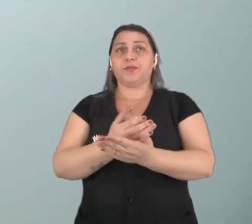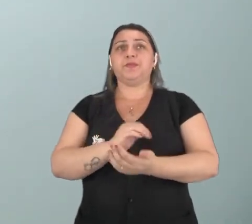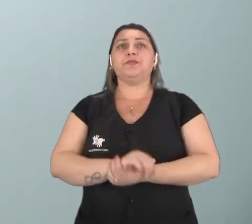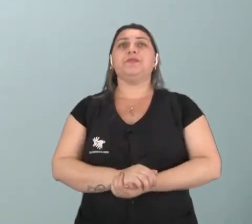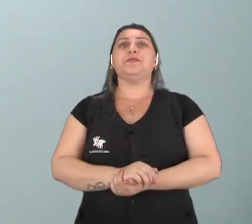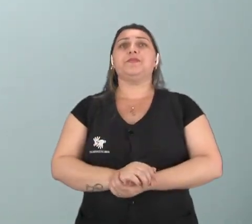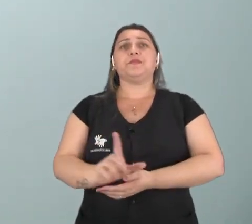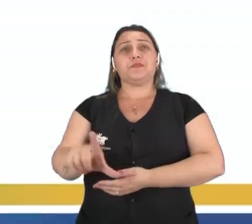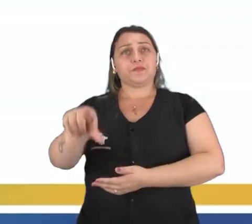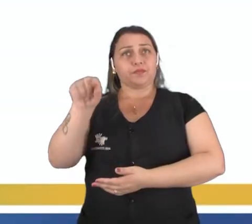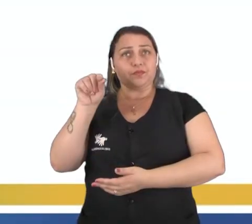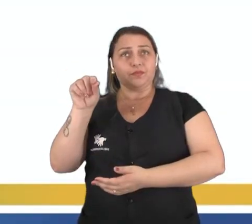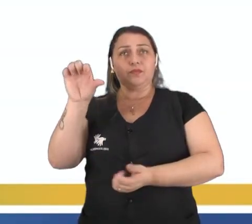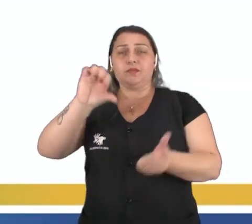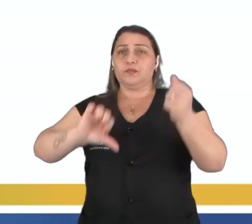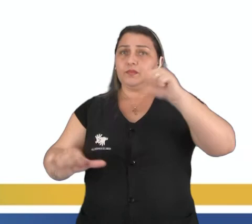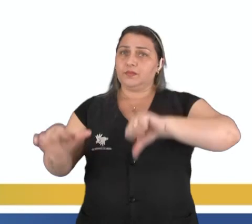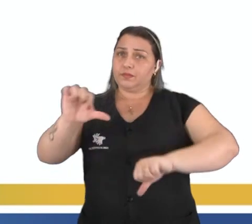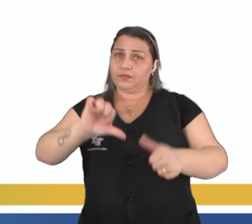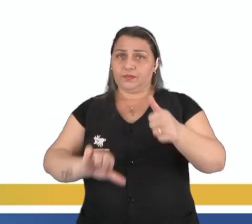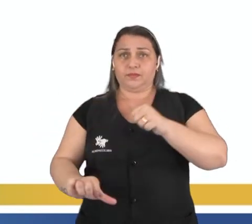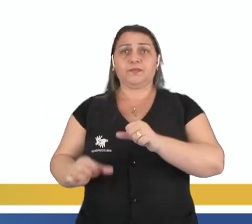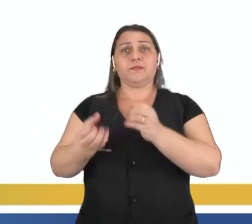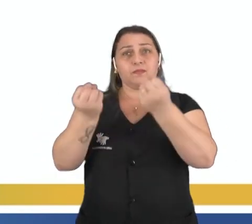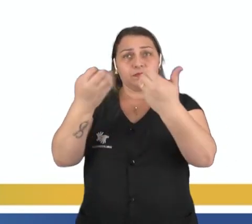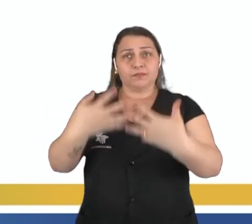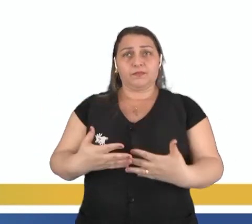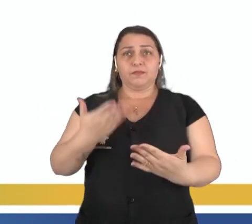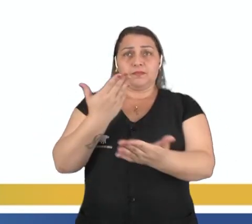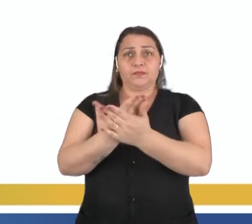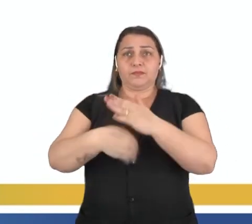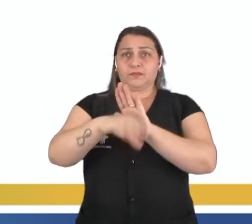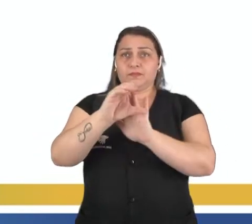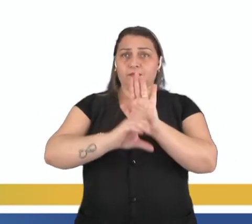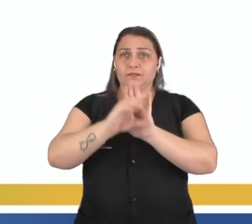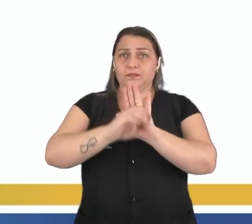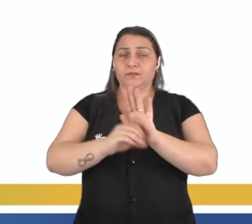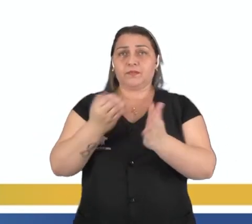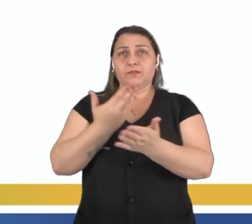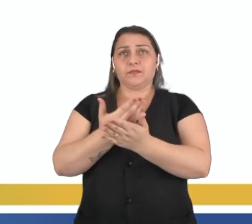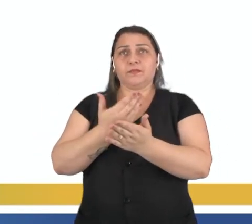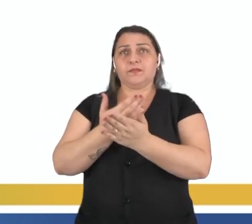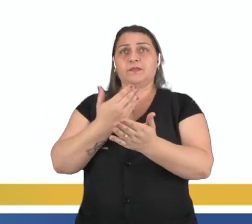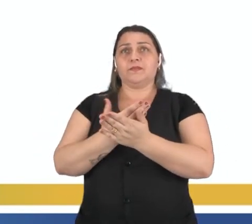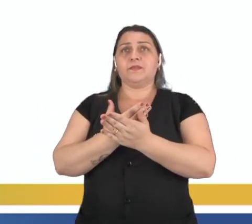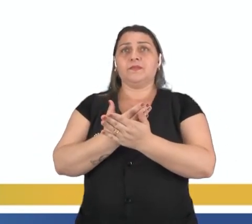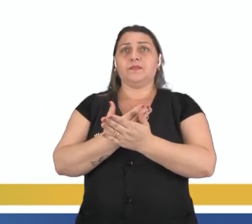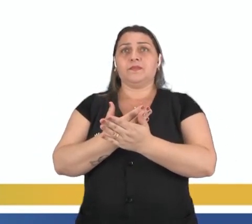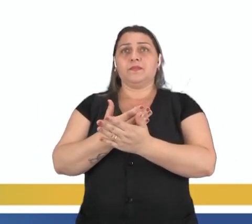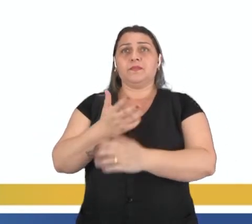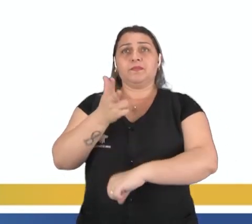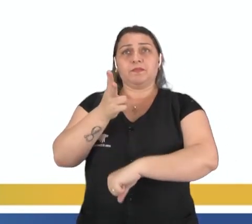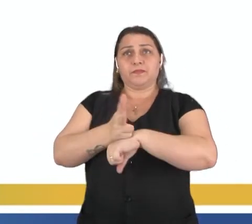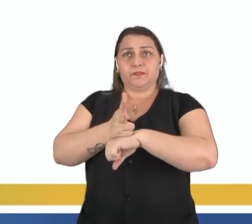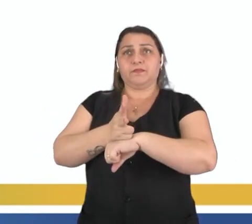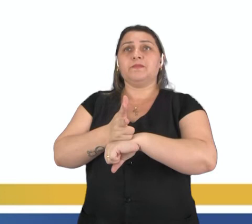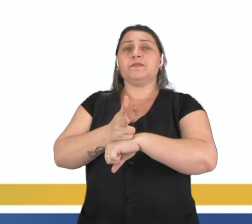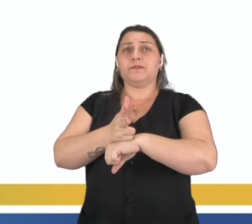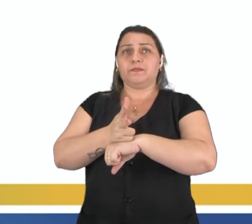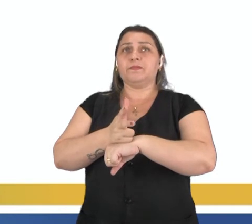hoje Escolha um dos testes citados no conteúdo que acabamos de estudar Grave a execução